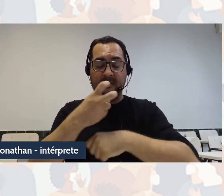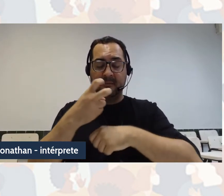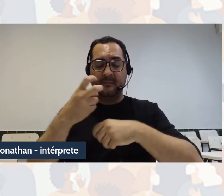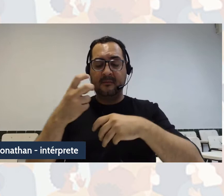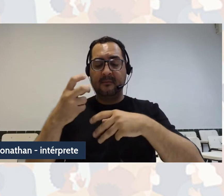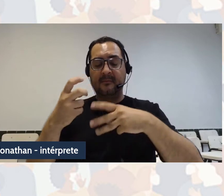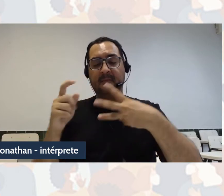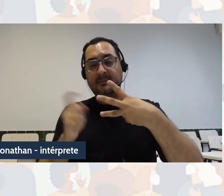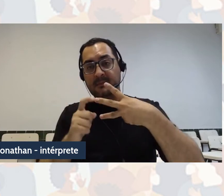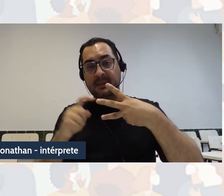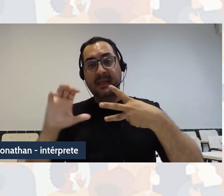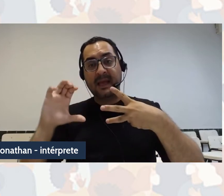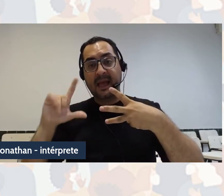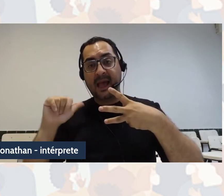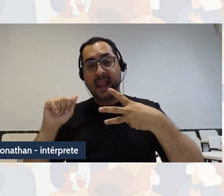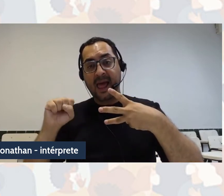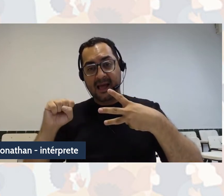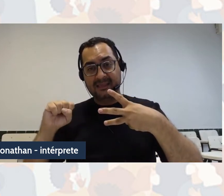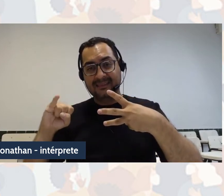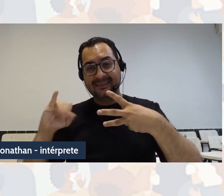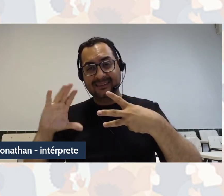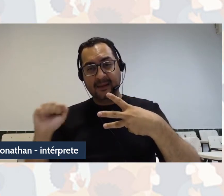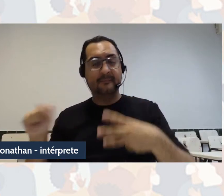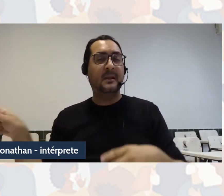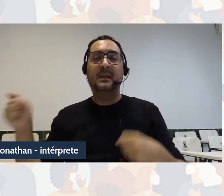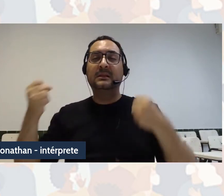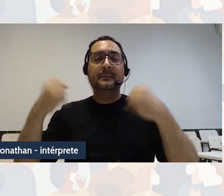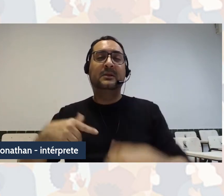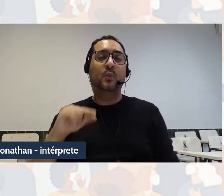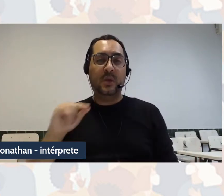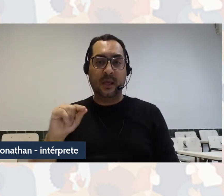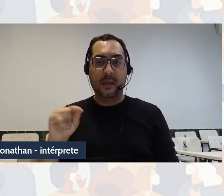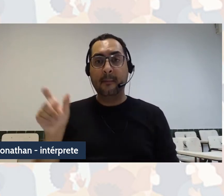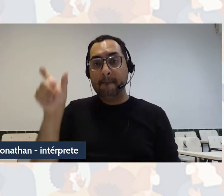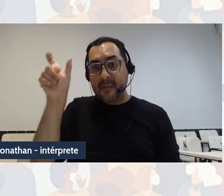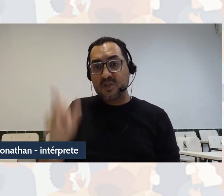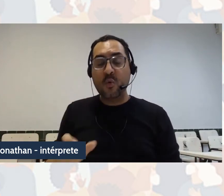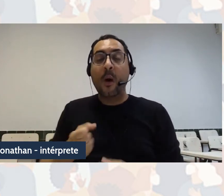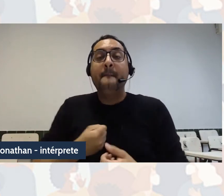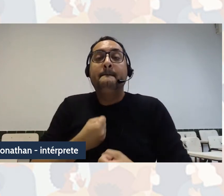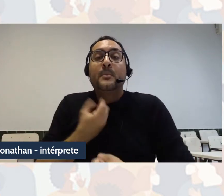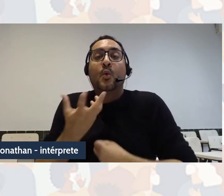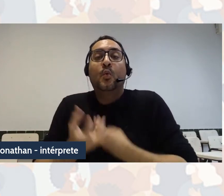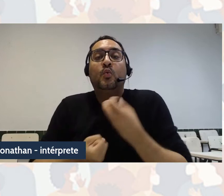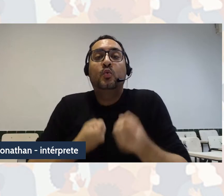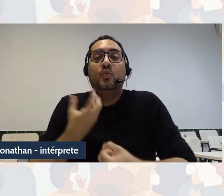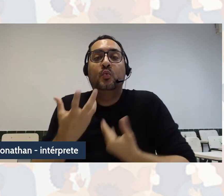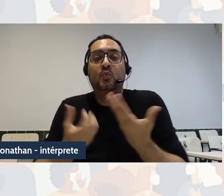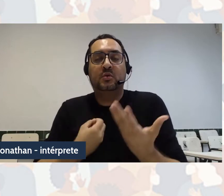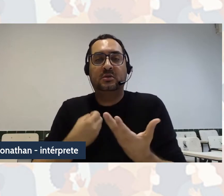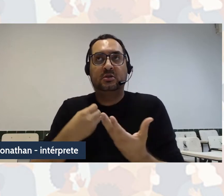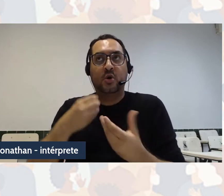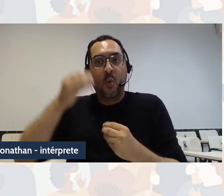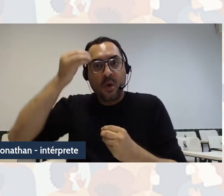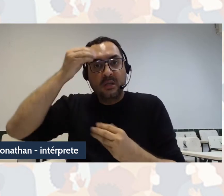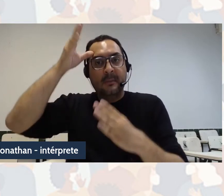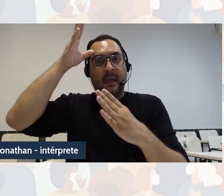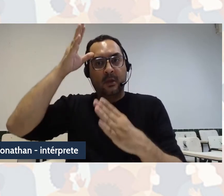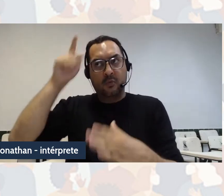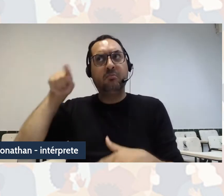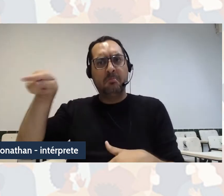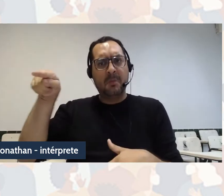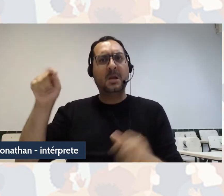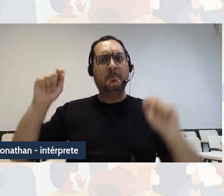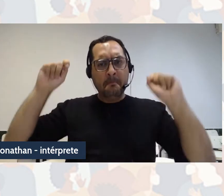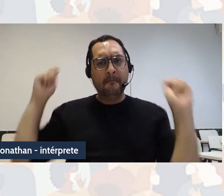o conhecimento, quem produz o conhecimento, né, está autorizado a falar em nome dessa verdade universal, né,